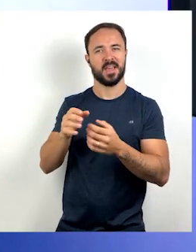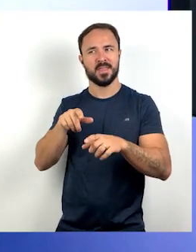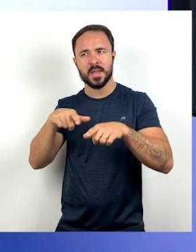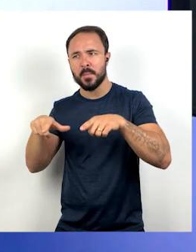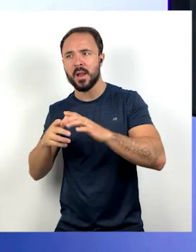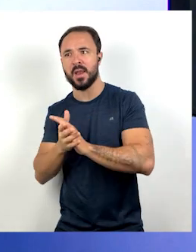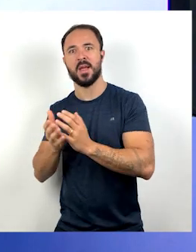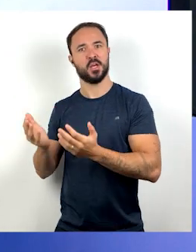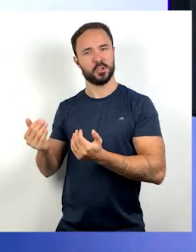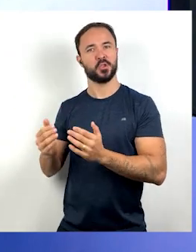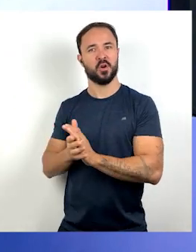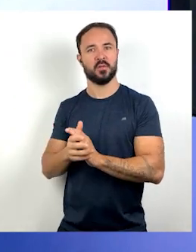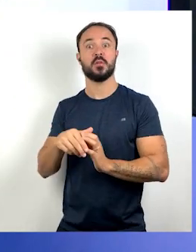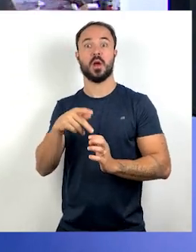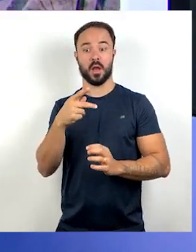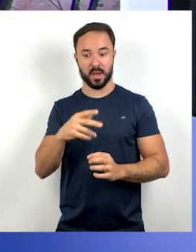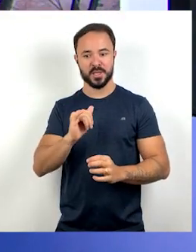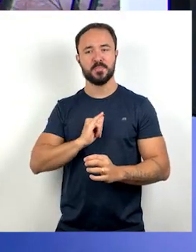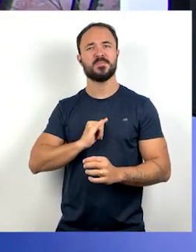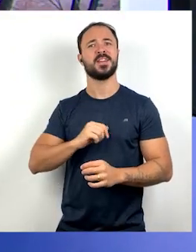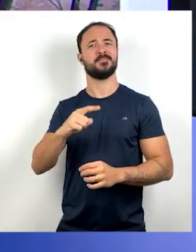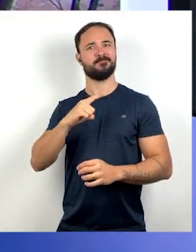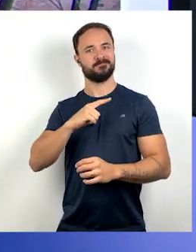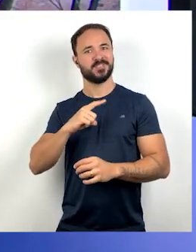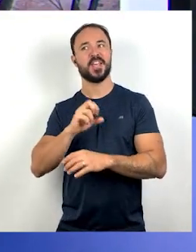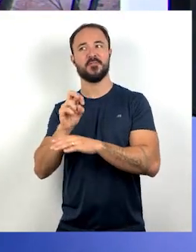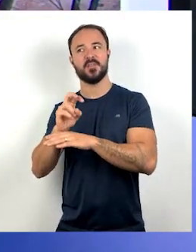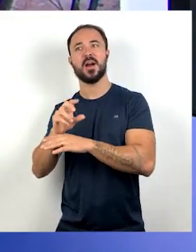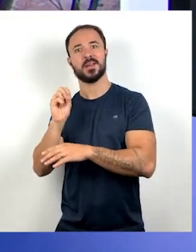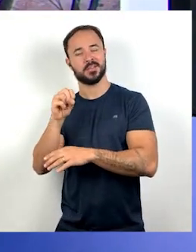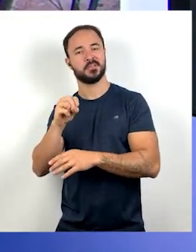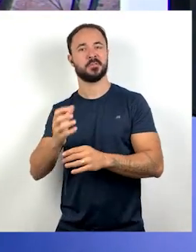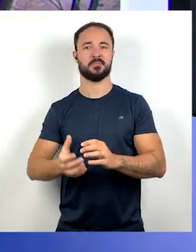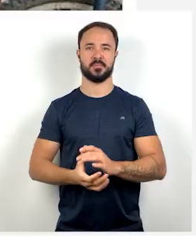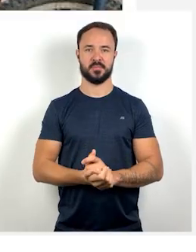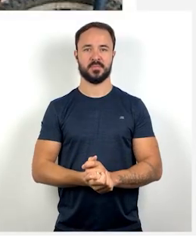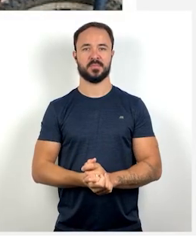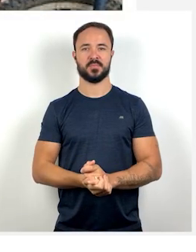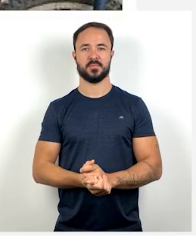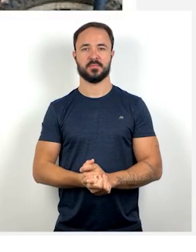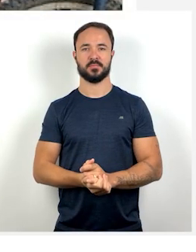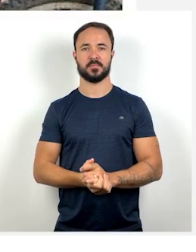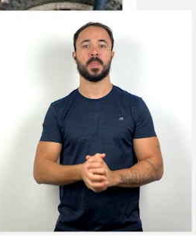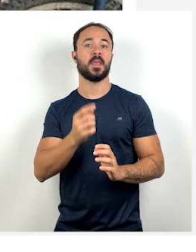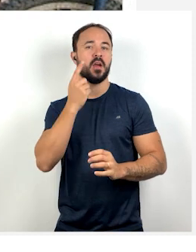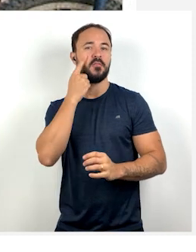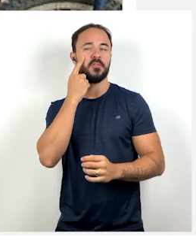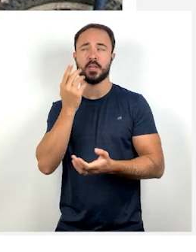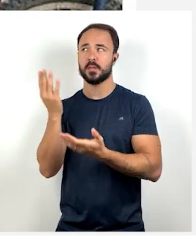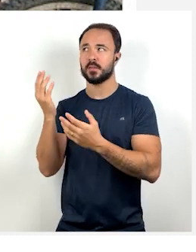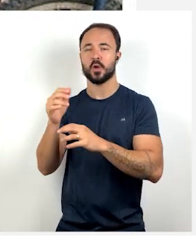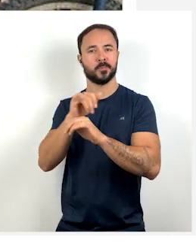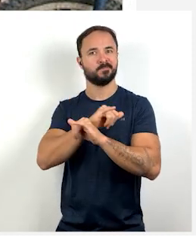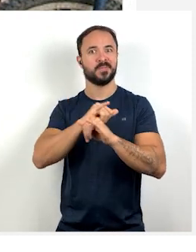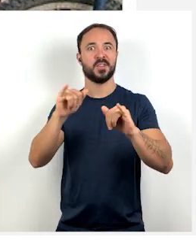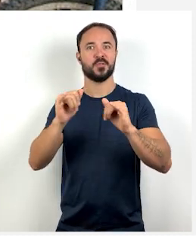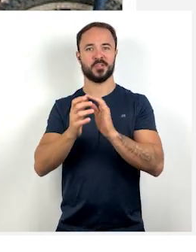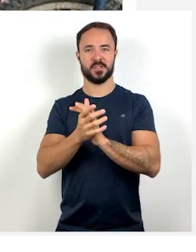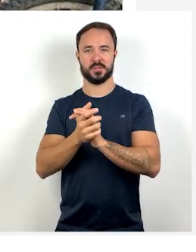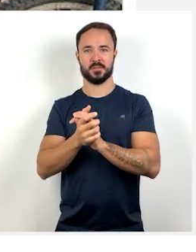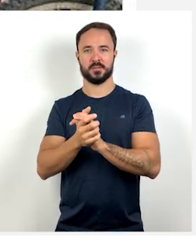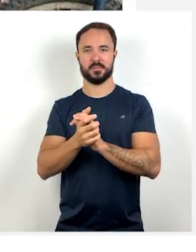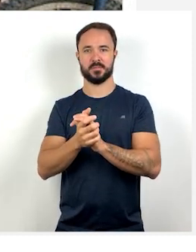oportunidades. Olha só essa notícia. Casos de trabalho infantil cresceram